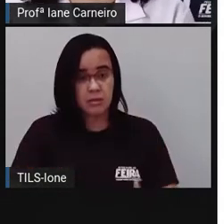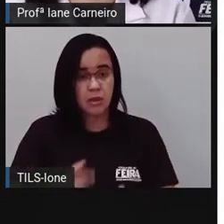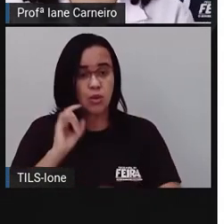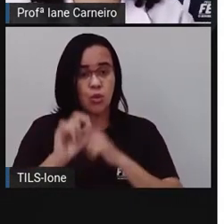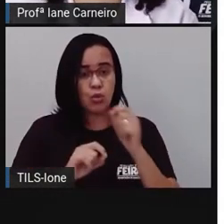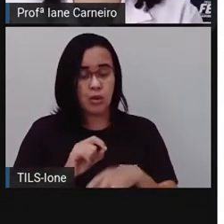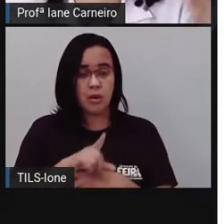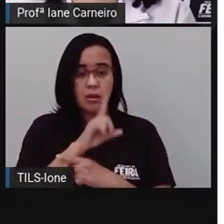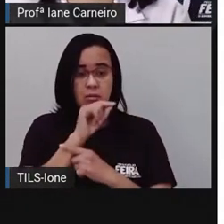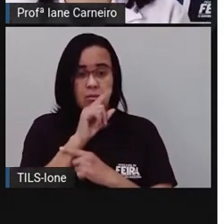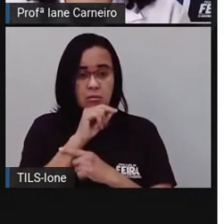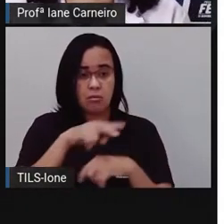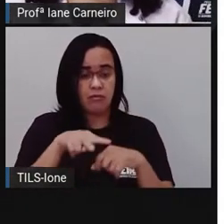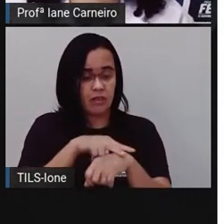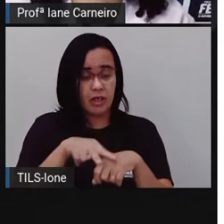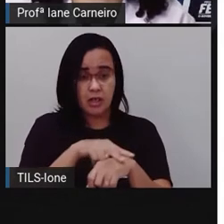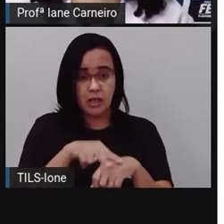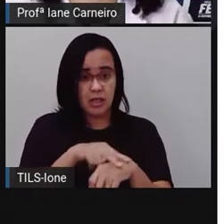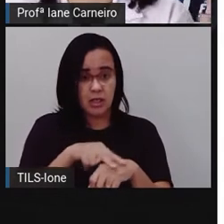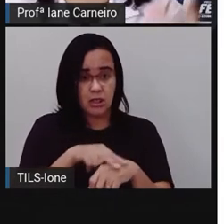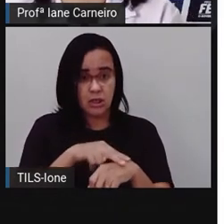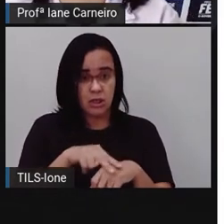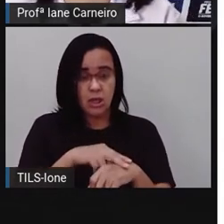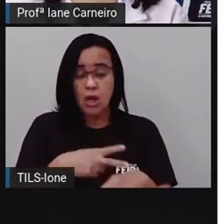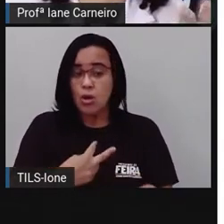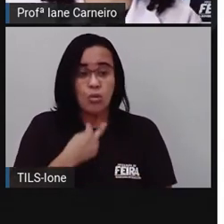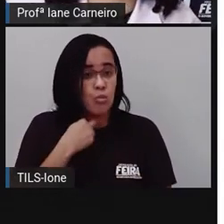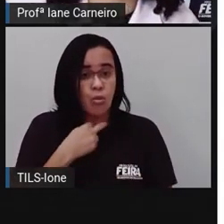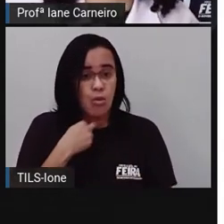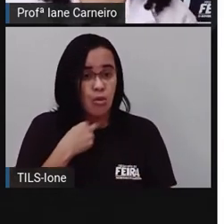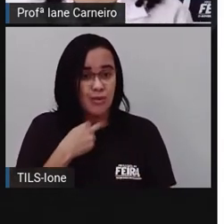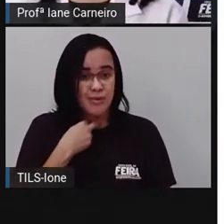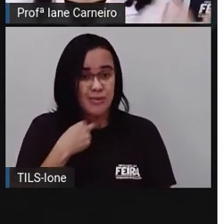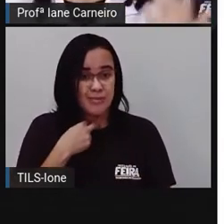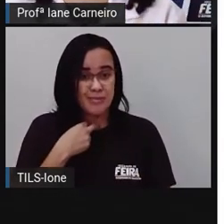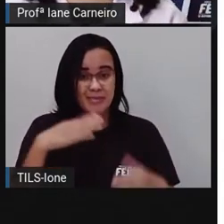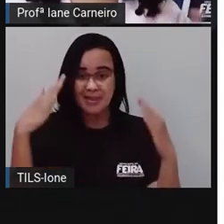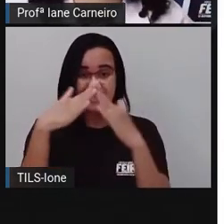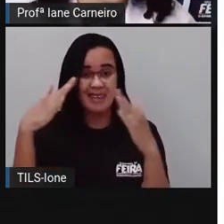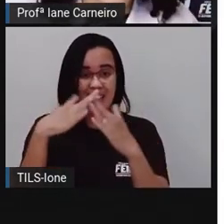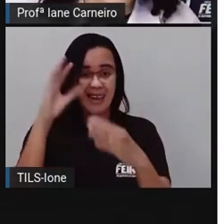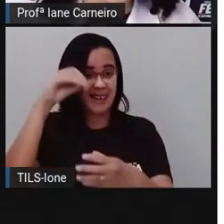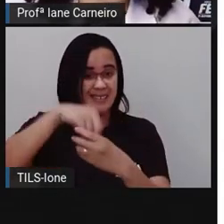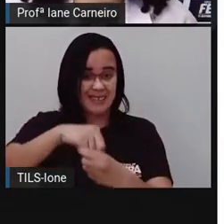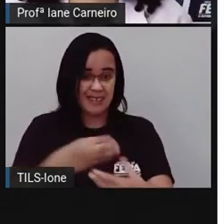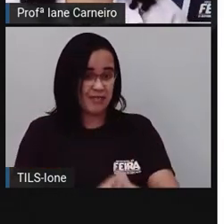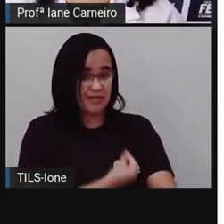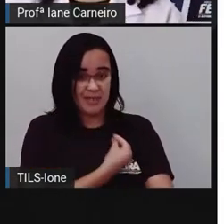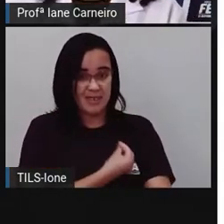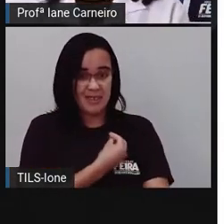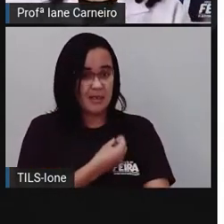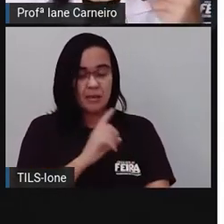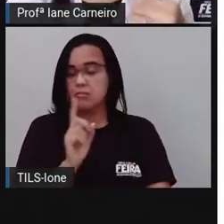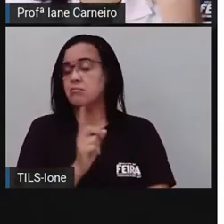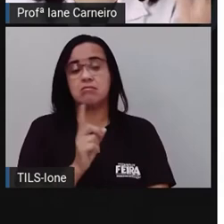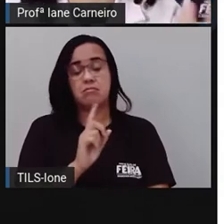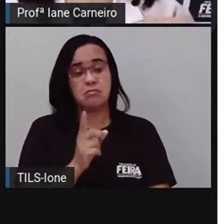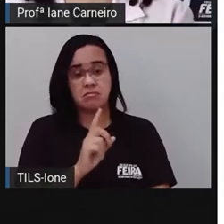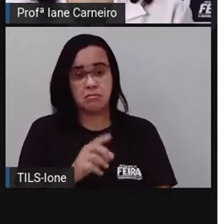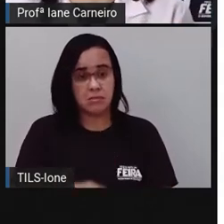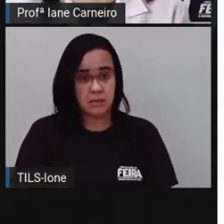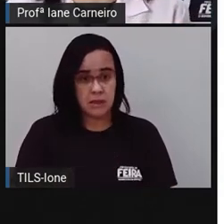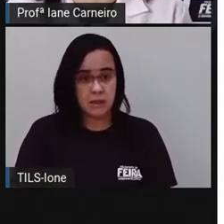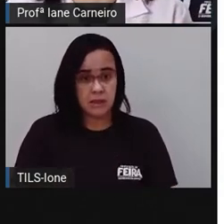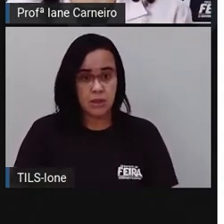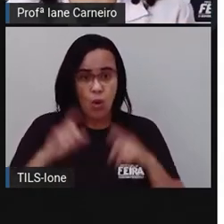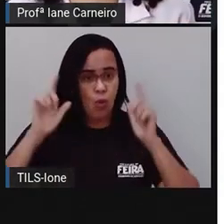também não é uma ave para a gente criar preso dentro de casa, num viveiro. Ah, Pró, mas ele fica solto. Mas não é o